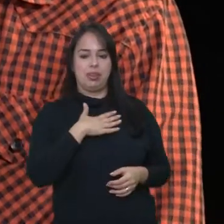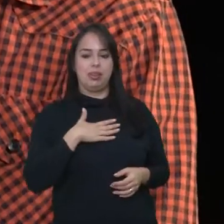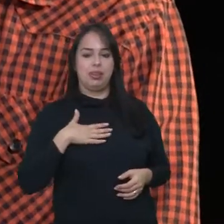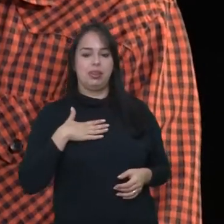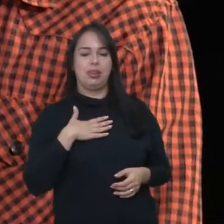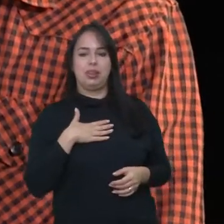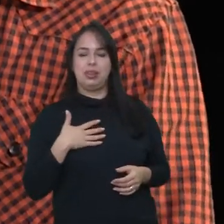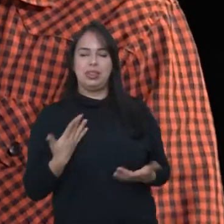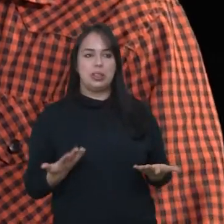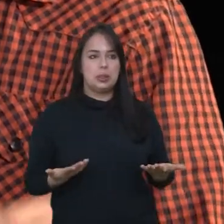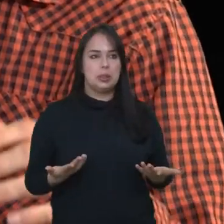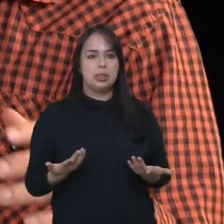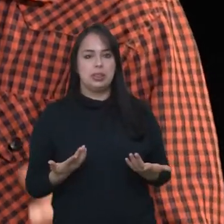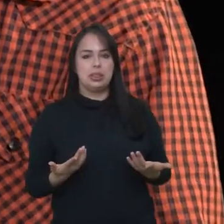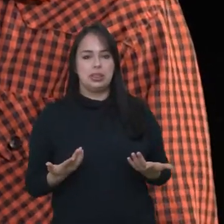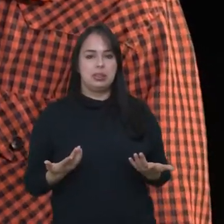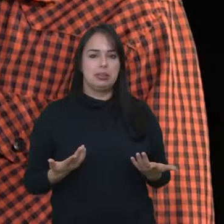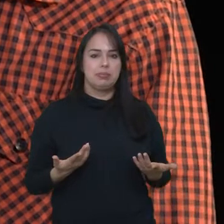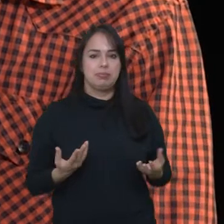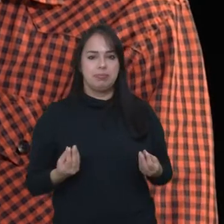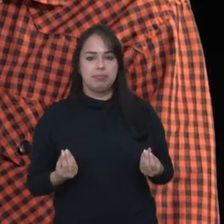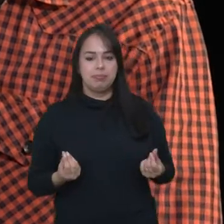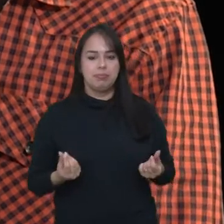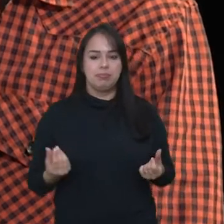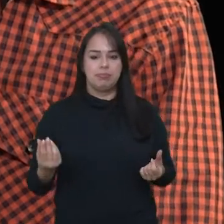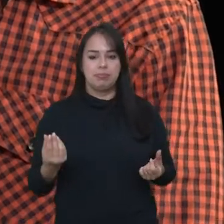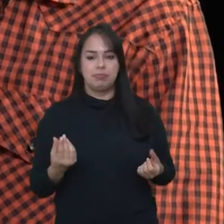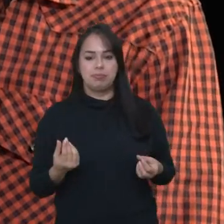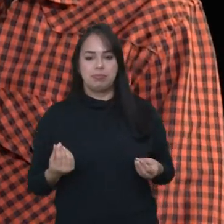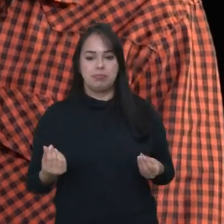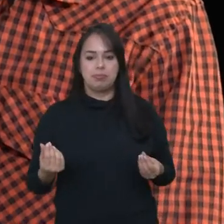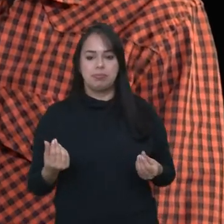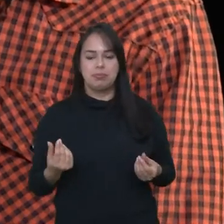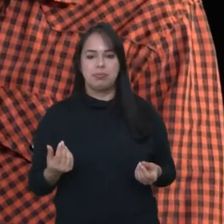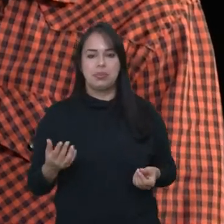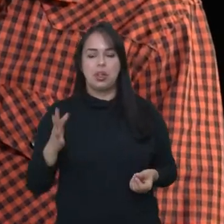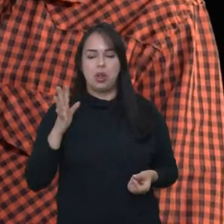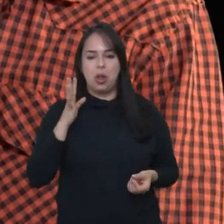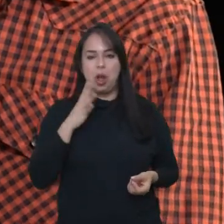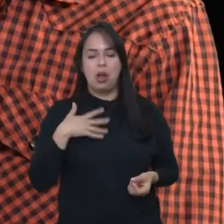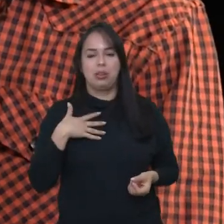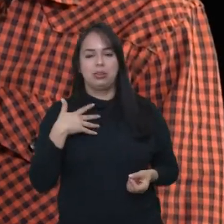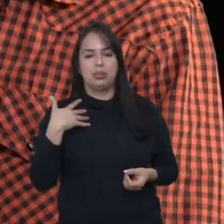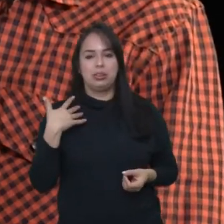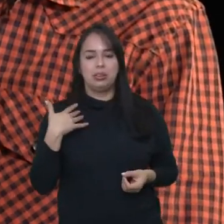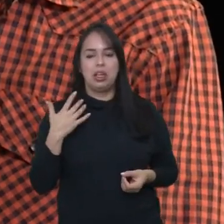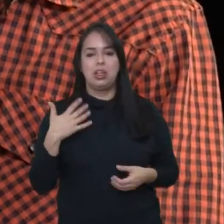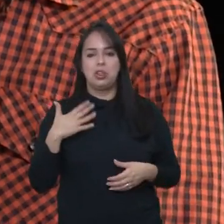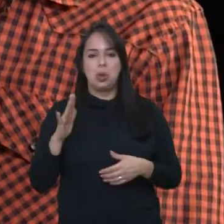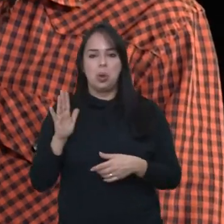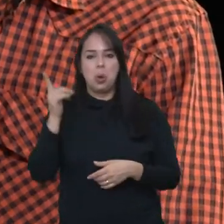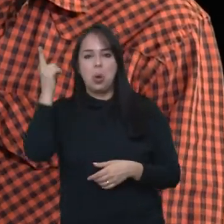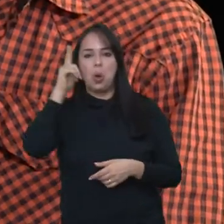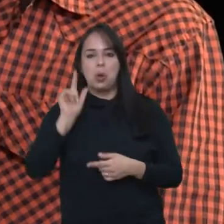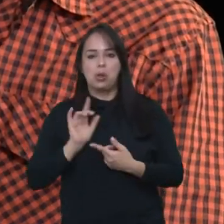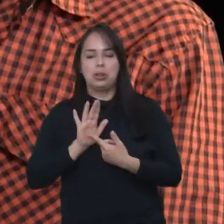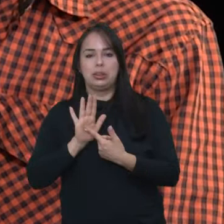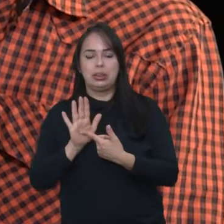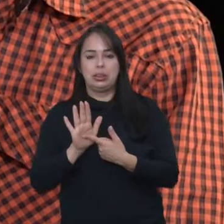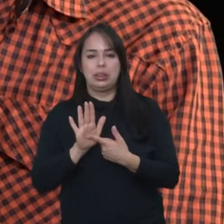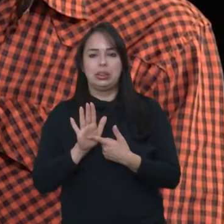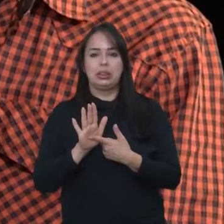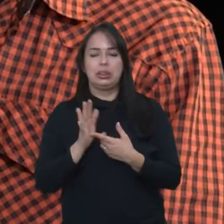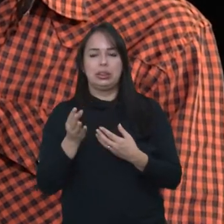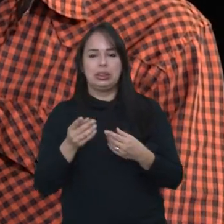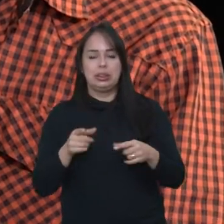tipo, chegar num patamar ali, tipo, legal de tá conseguindo apresentar e de conseguir, acho